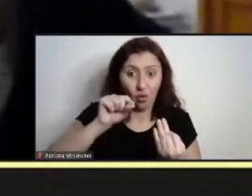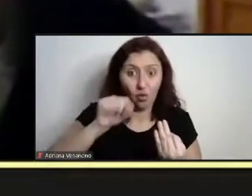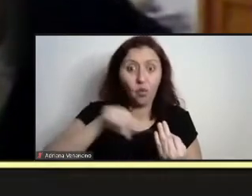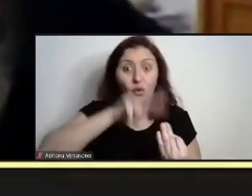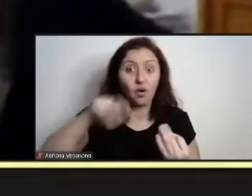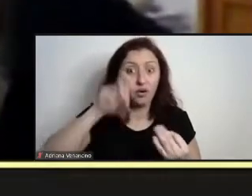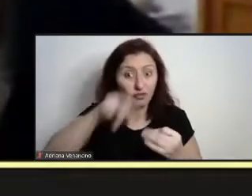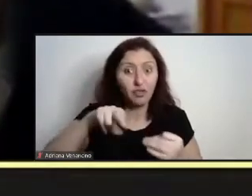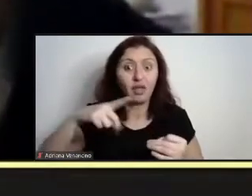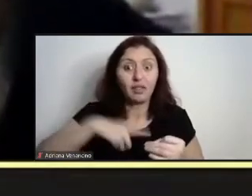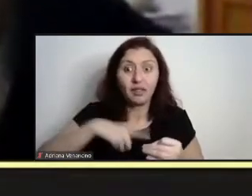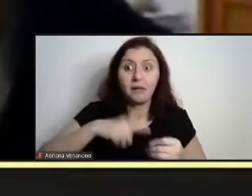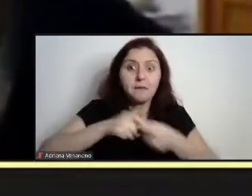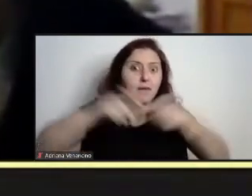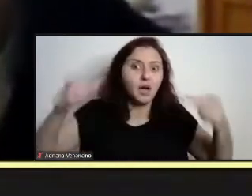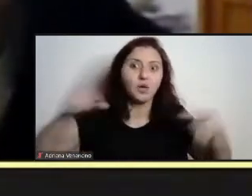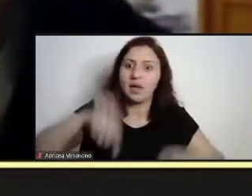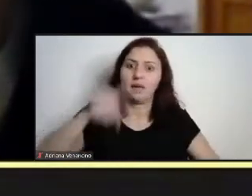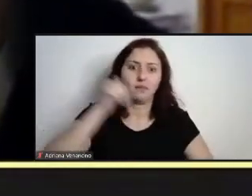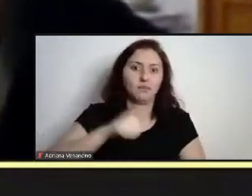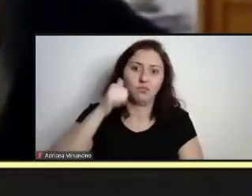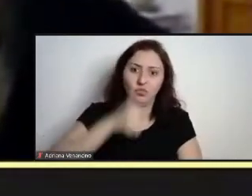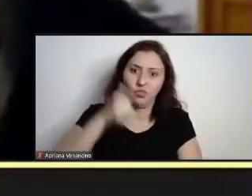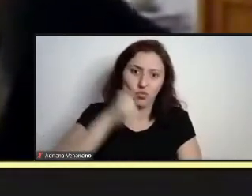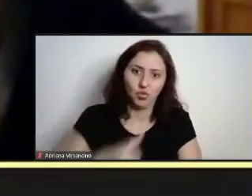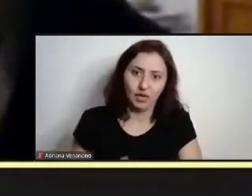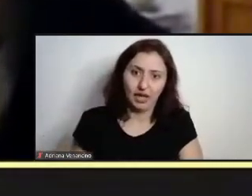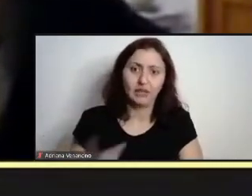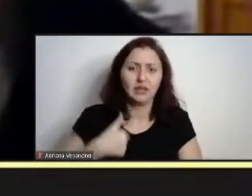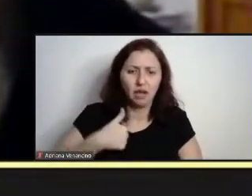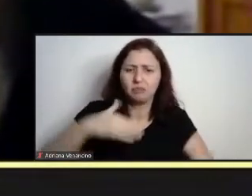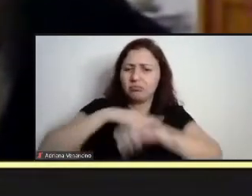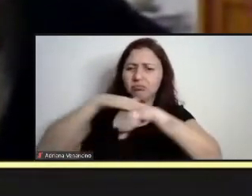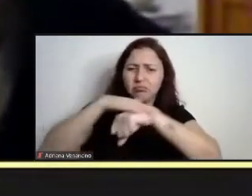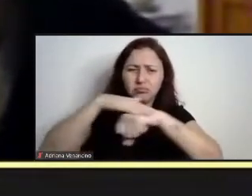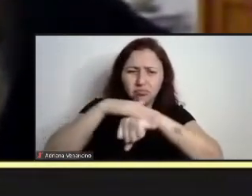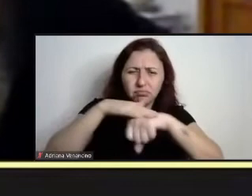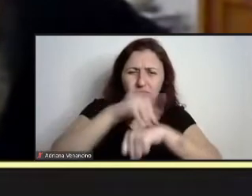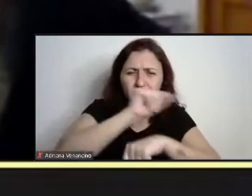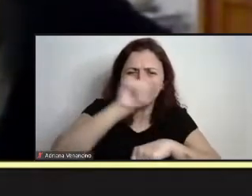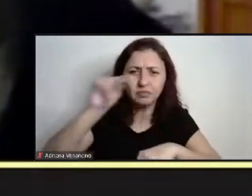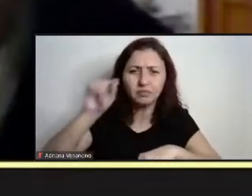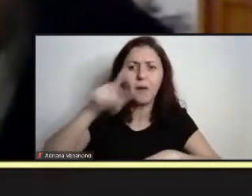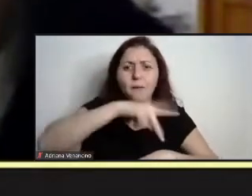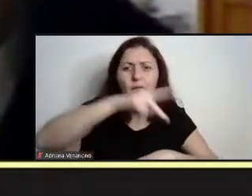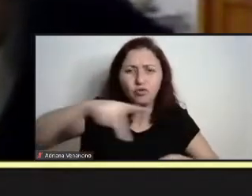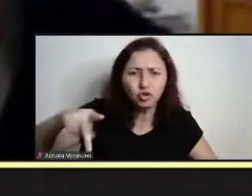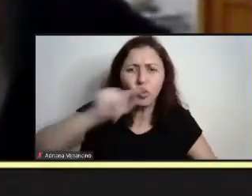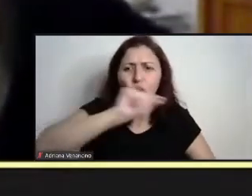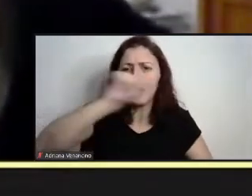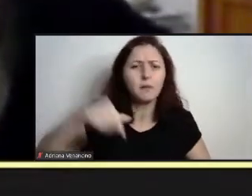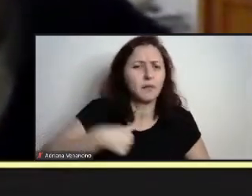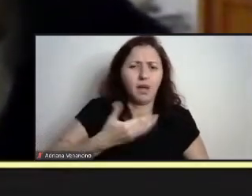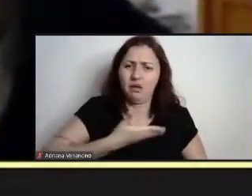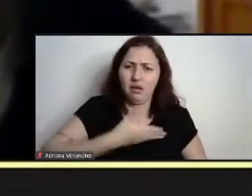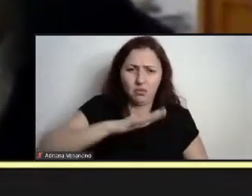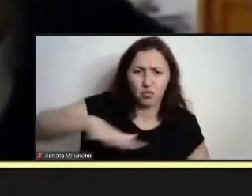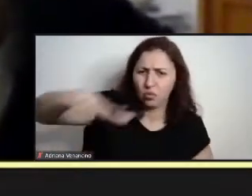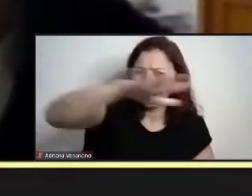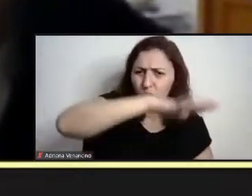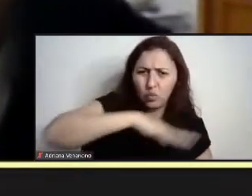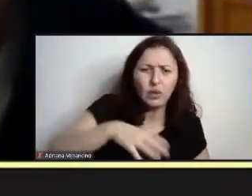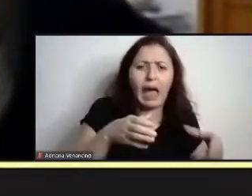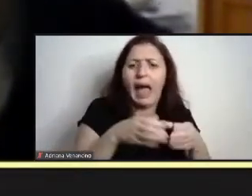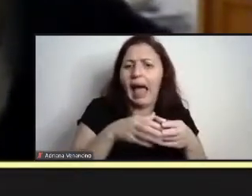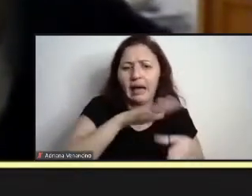entre as mulheres. Eu tenho conversado com muitas professoras, com muitos indicadores, com as minhas colegas de todas as áreas, e há